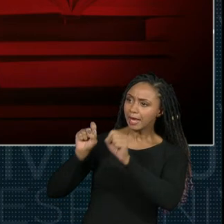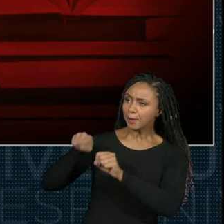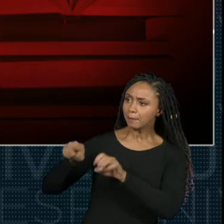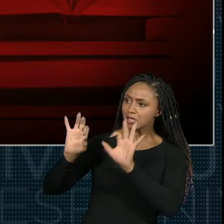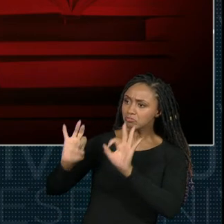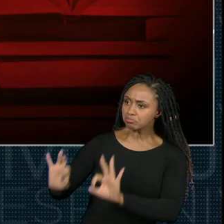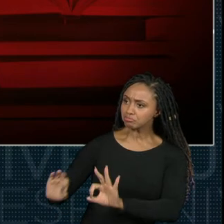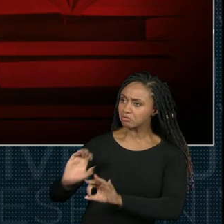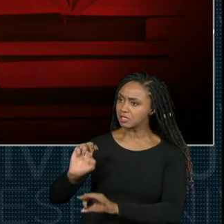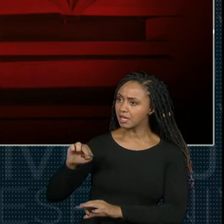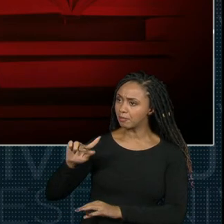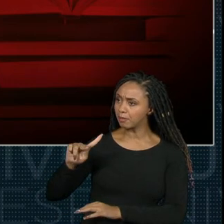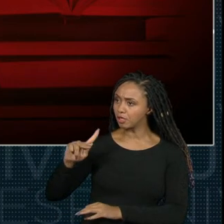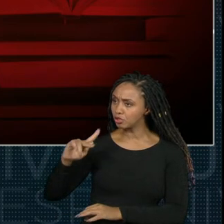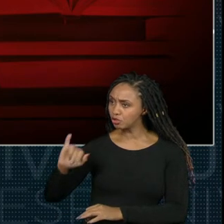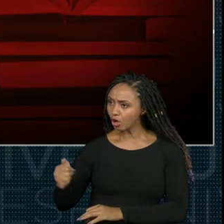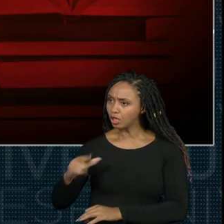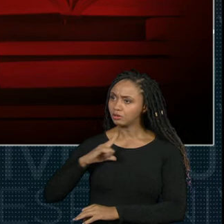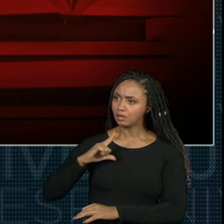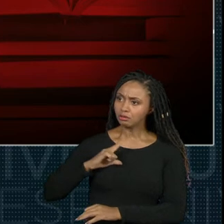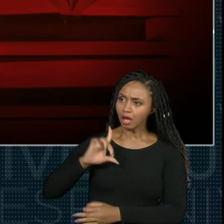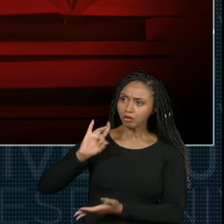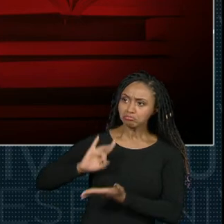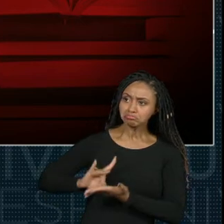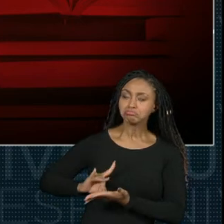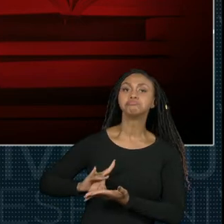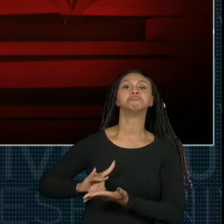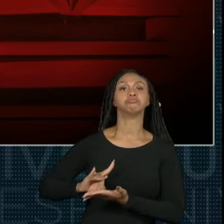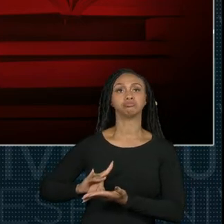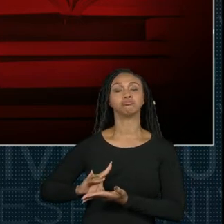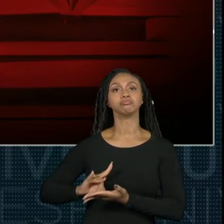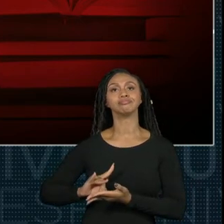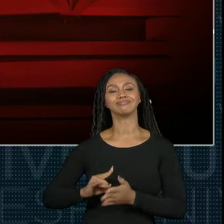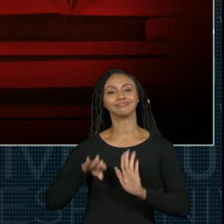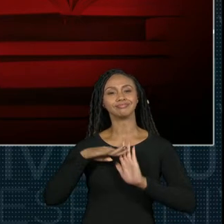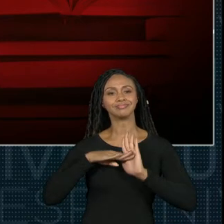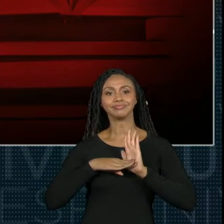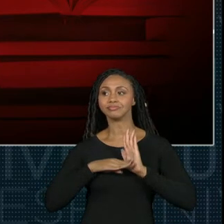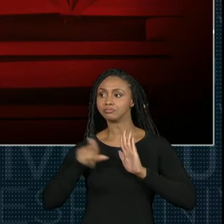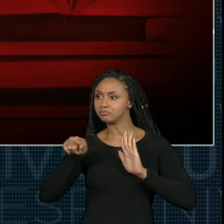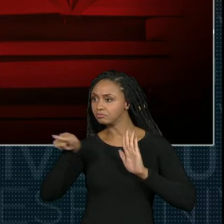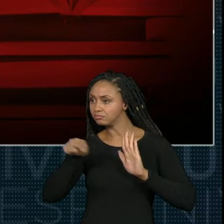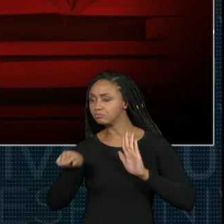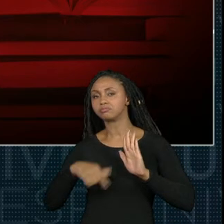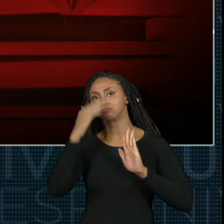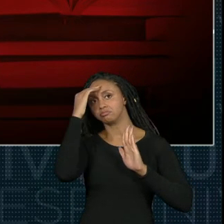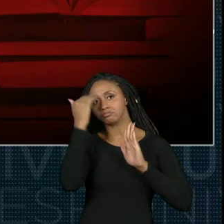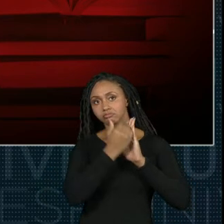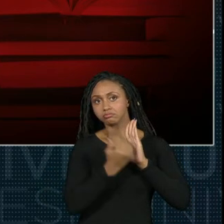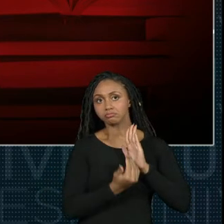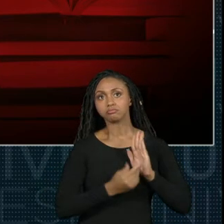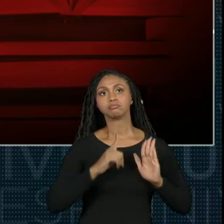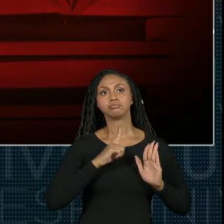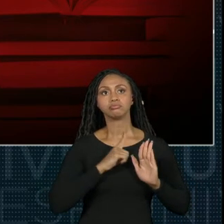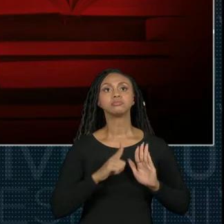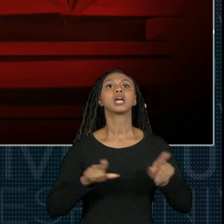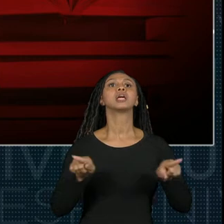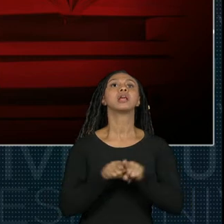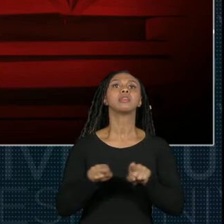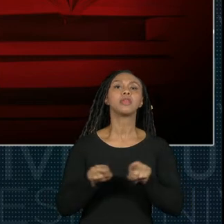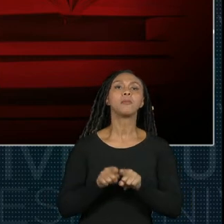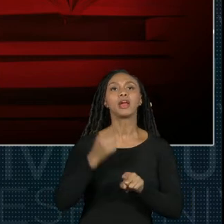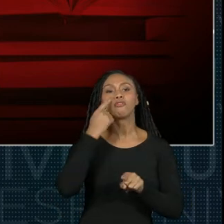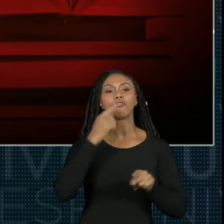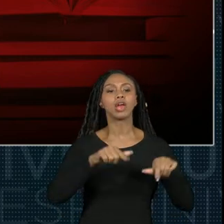têm o CNPJ e o padrão que está sendo exigido na documentação está sendo seguido. As declarações vão ser avaliadas,